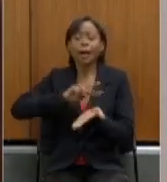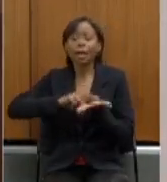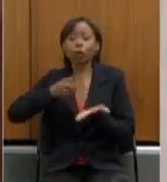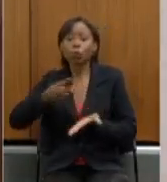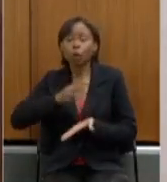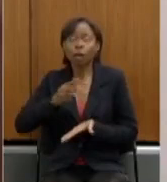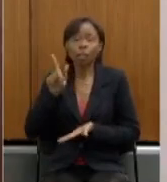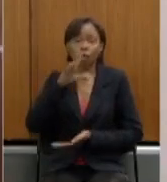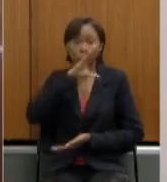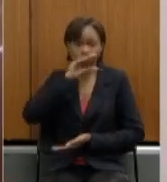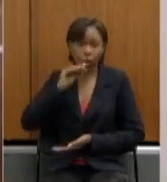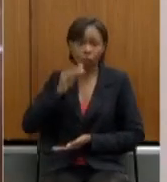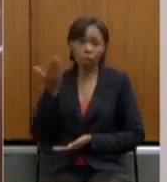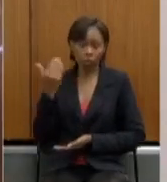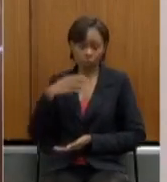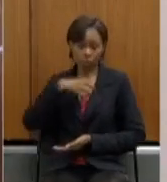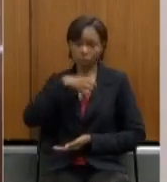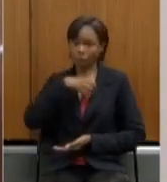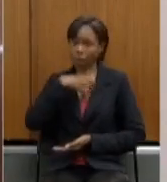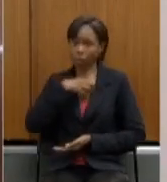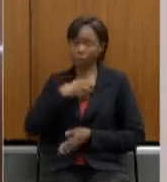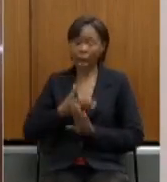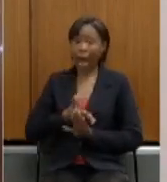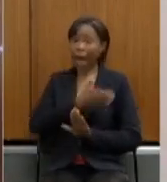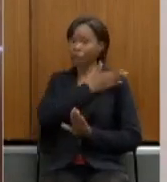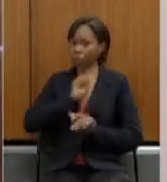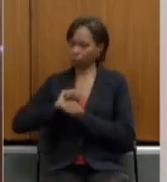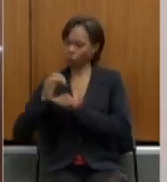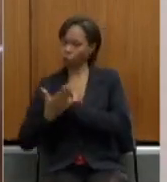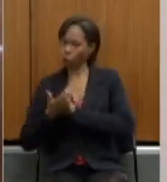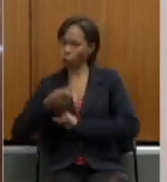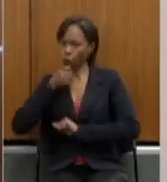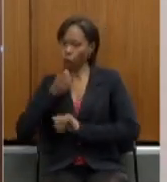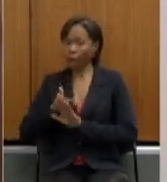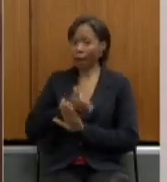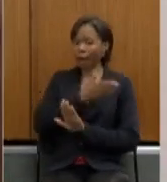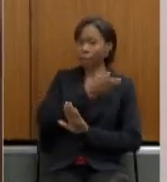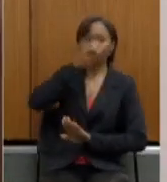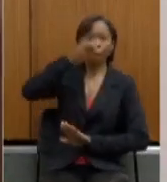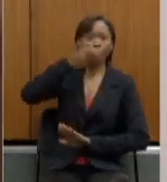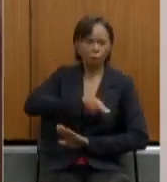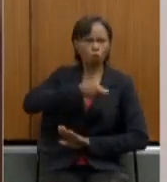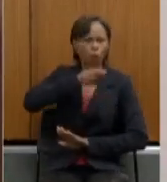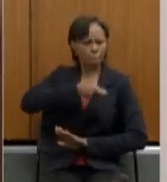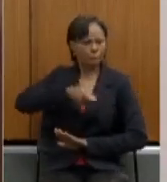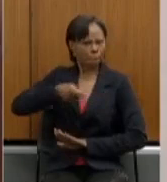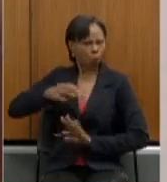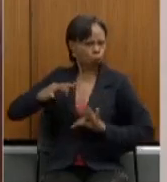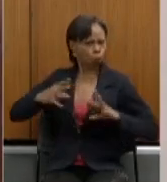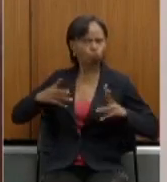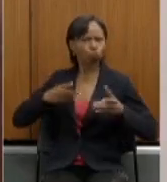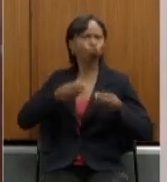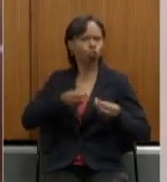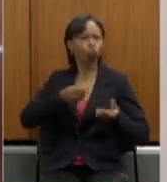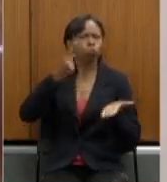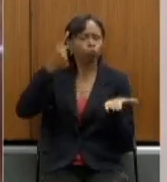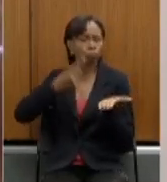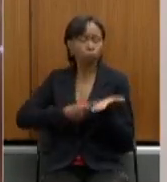antes da pandemia pelo menos de pagar de honrar seus compromissos graças ao ajuste fiscal